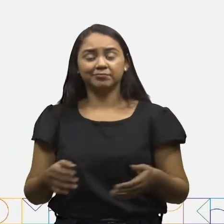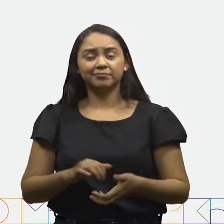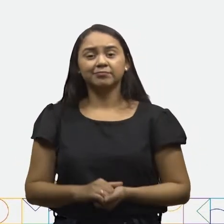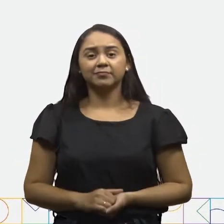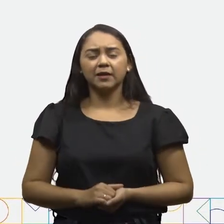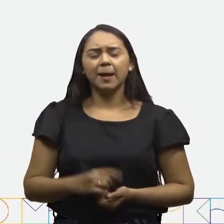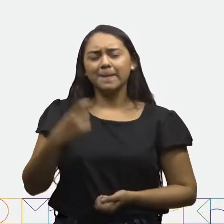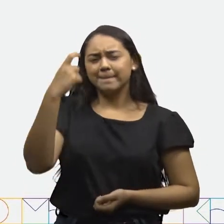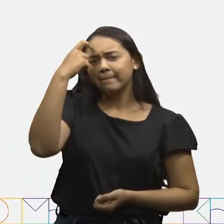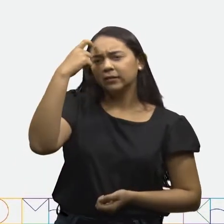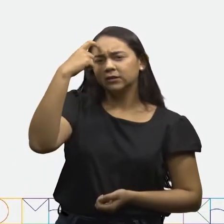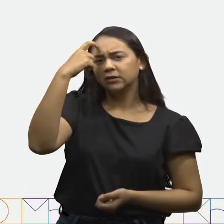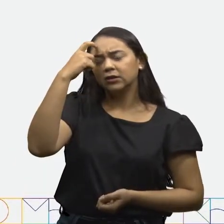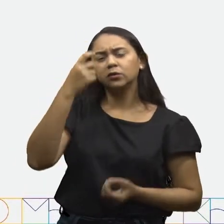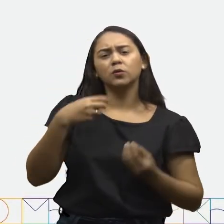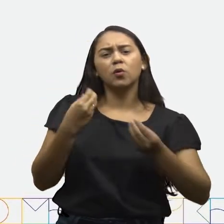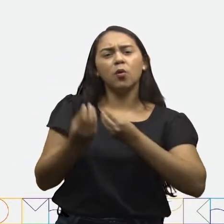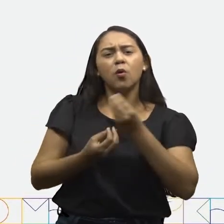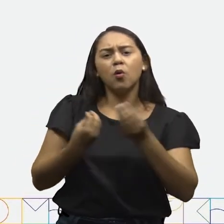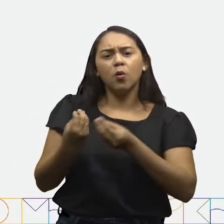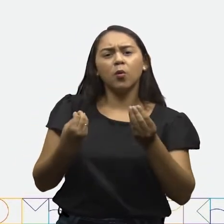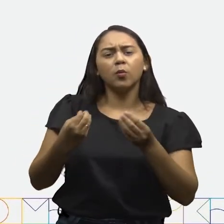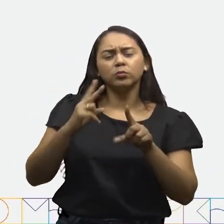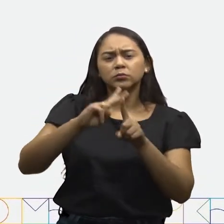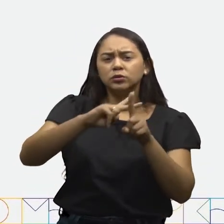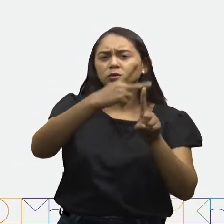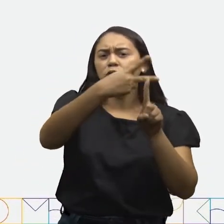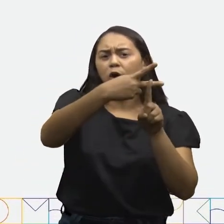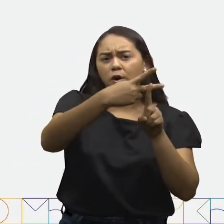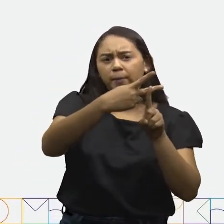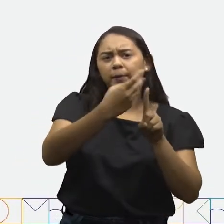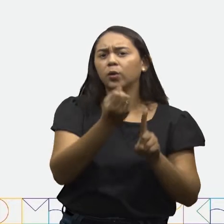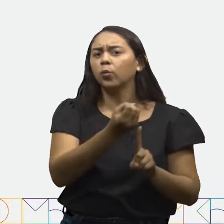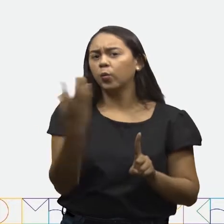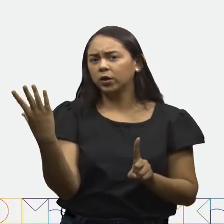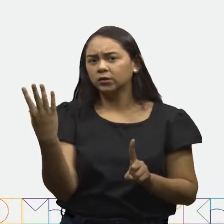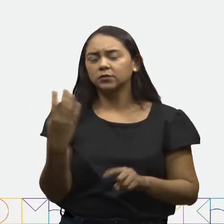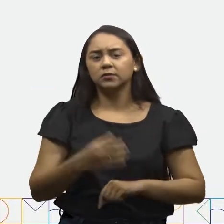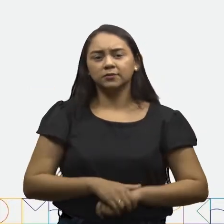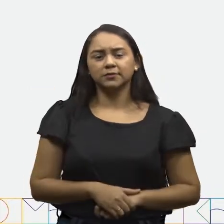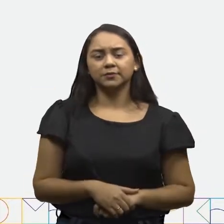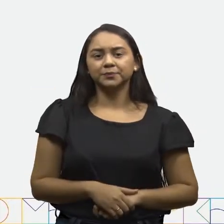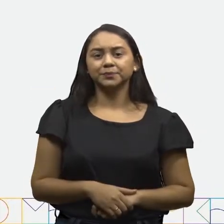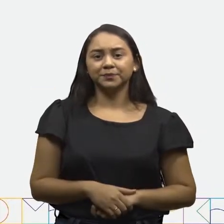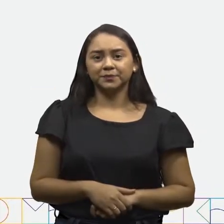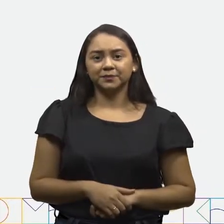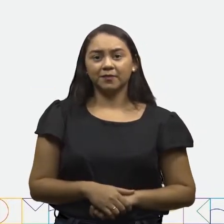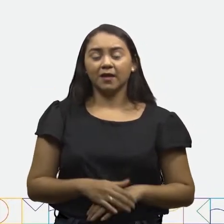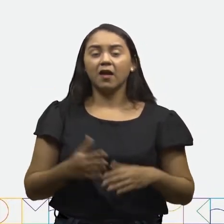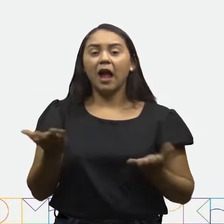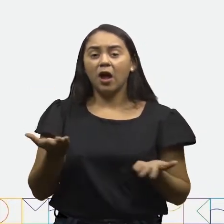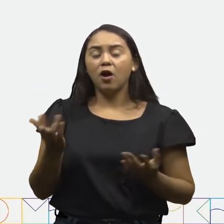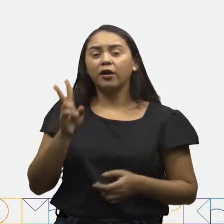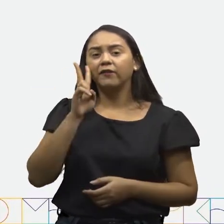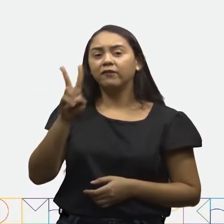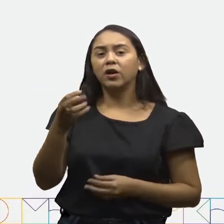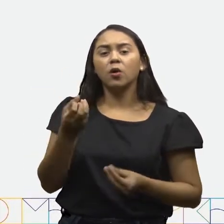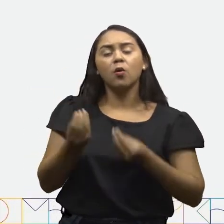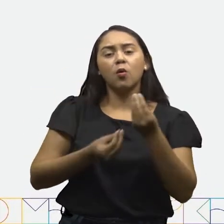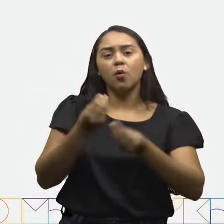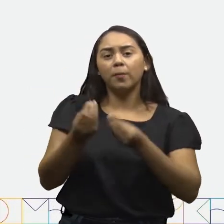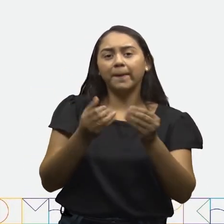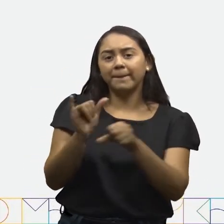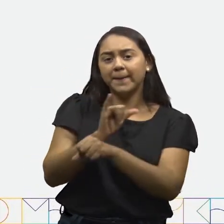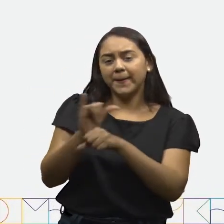na mesa. Pensando nisso, como eu posso dobrar essa quantidade? Vamos lá ver